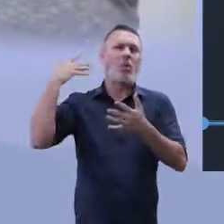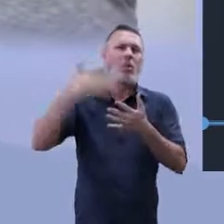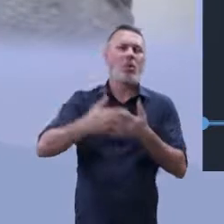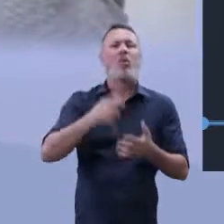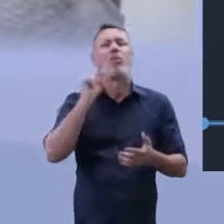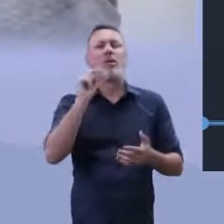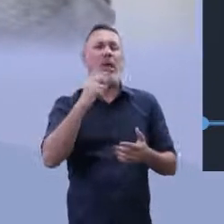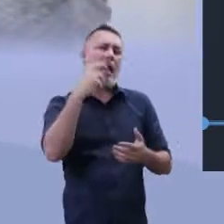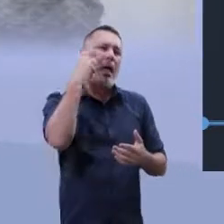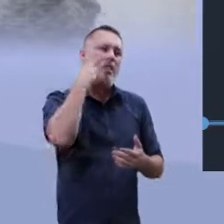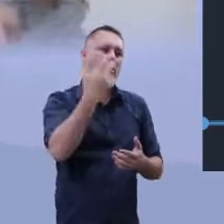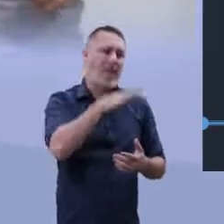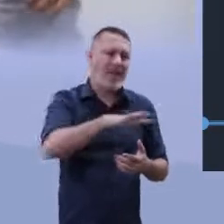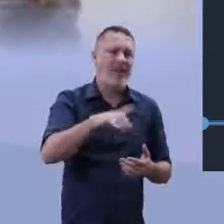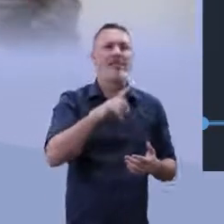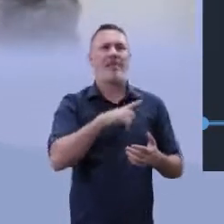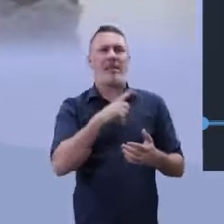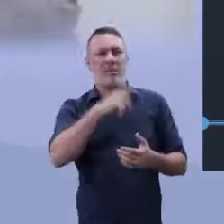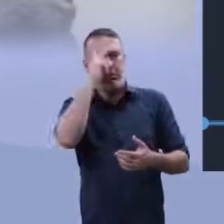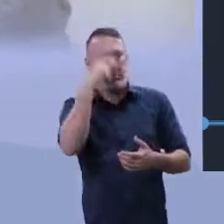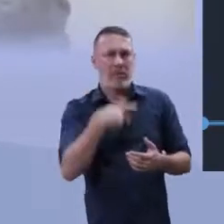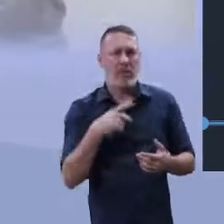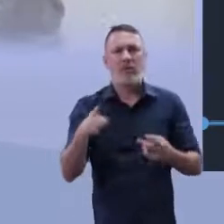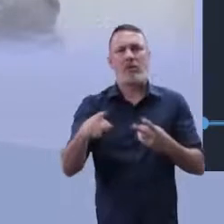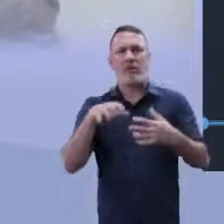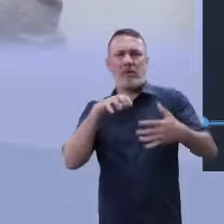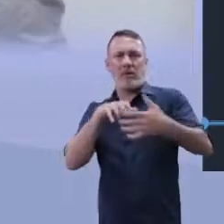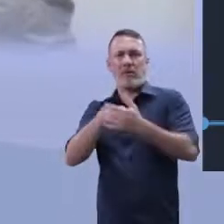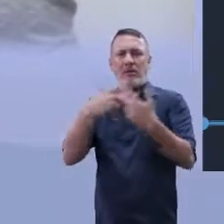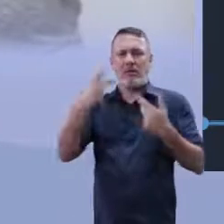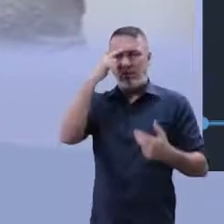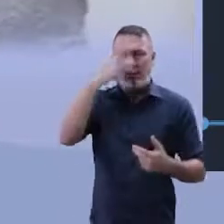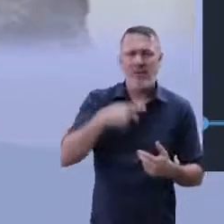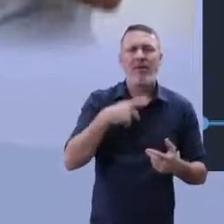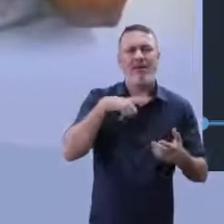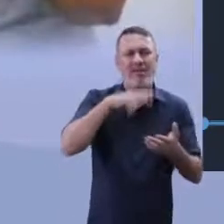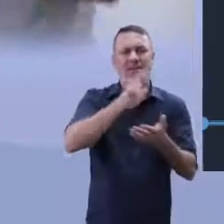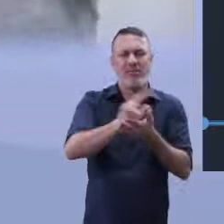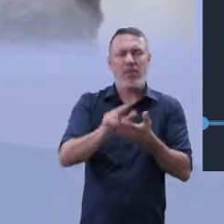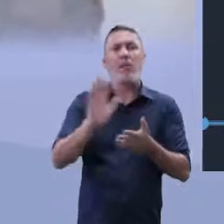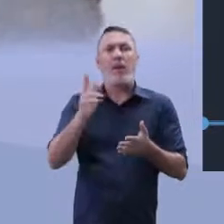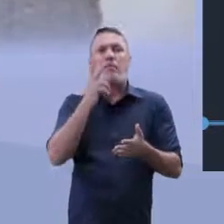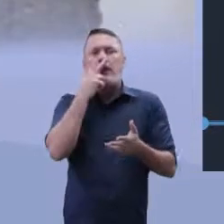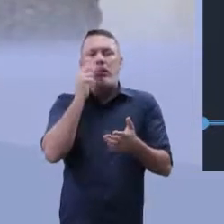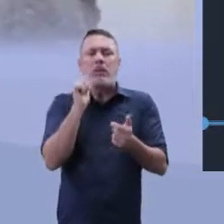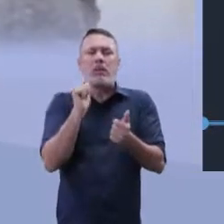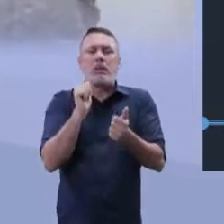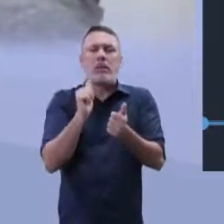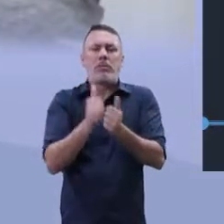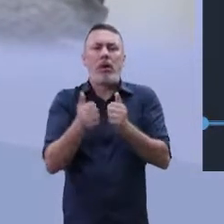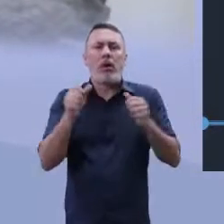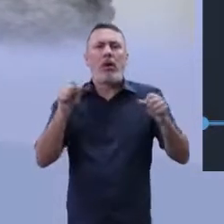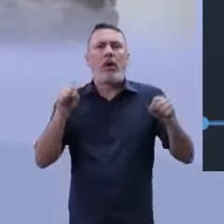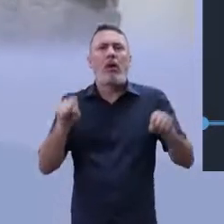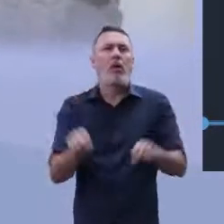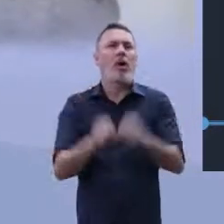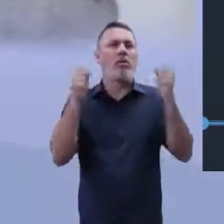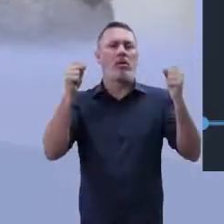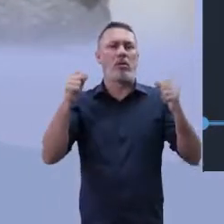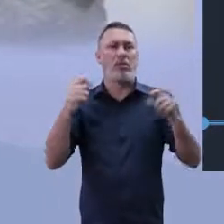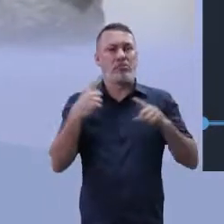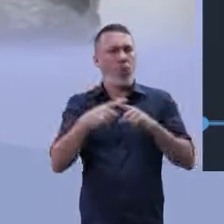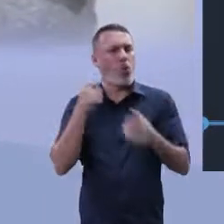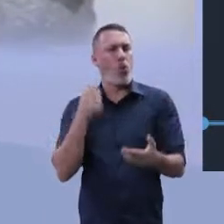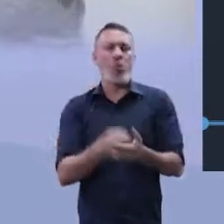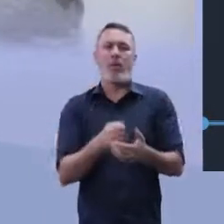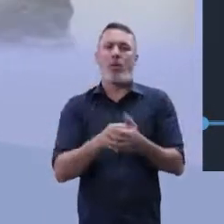o individualismo na questão da adoção de crianças, o individualismo... Mas o esporte, ele quebra isso. O esporte, ele mostra as pessoas,